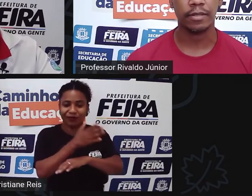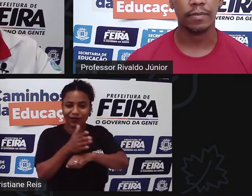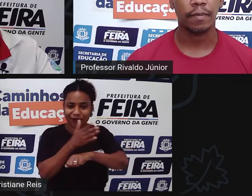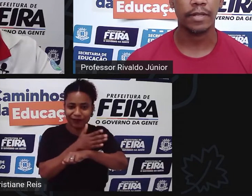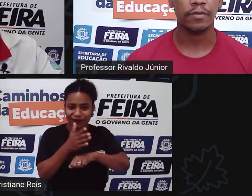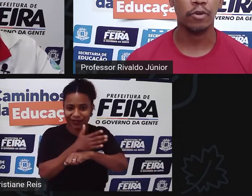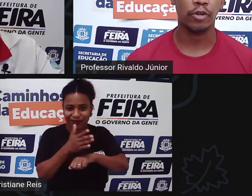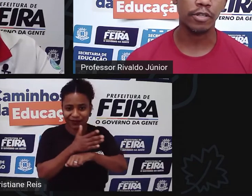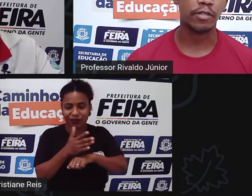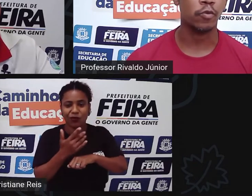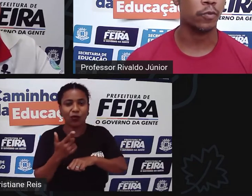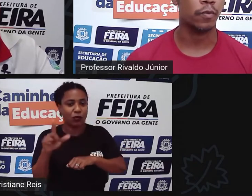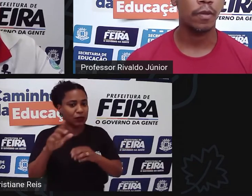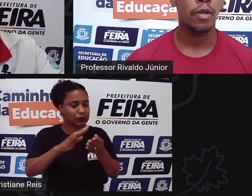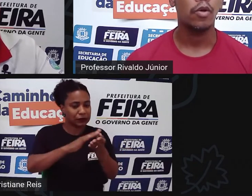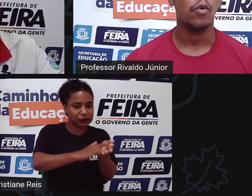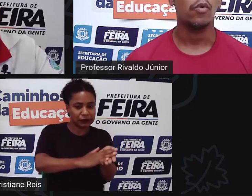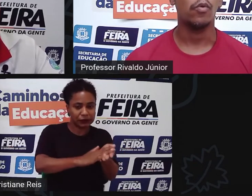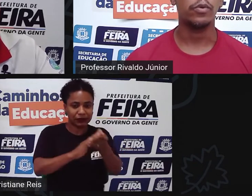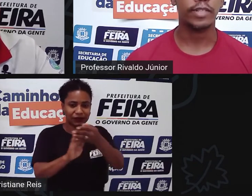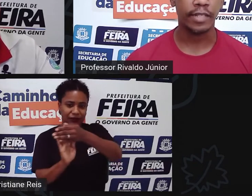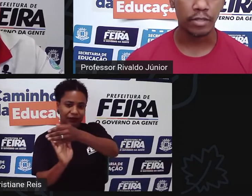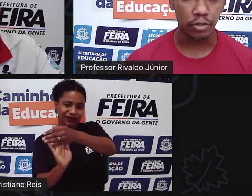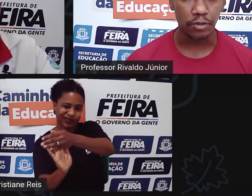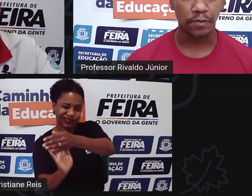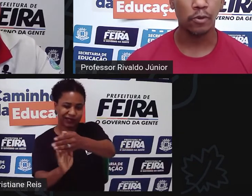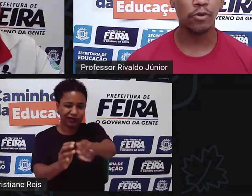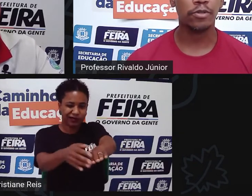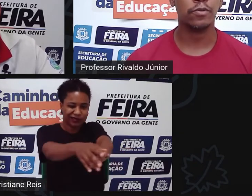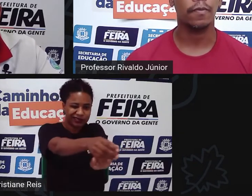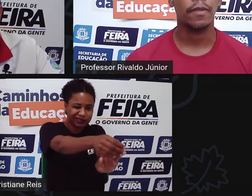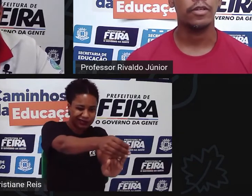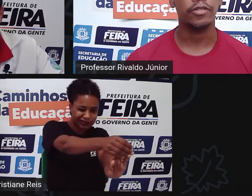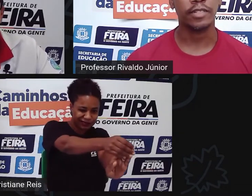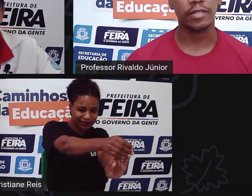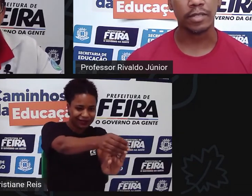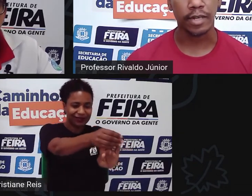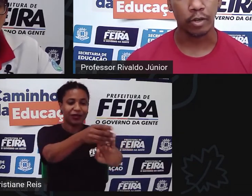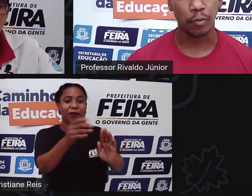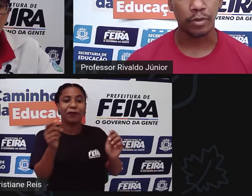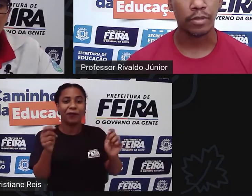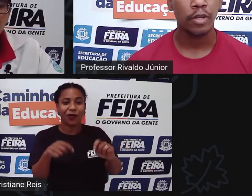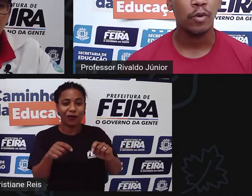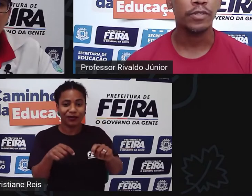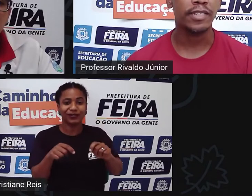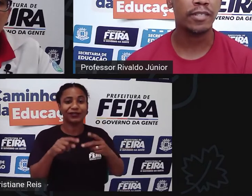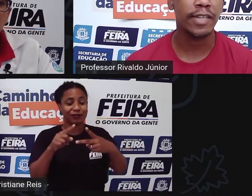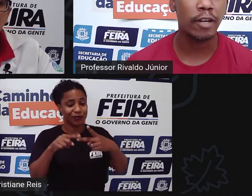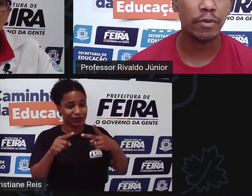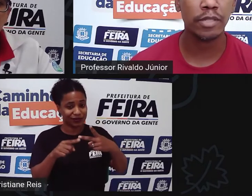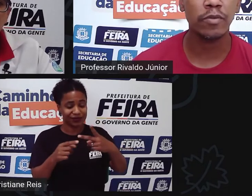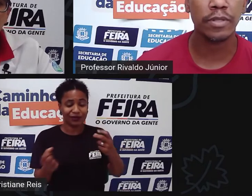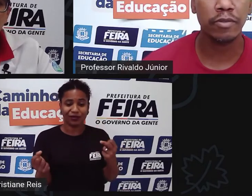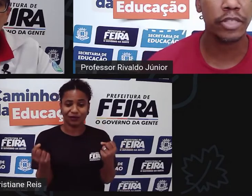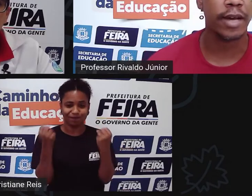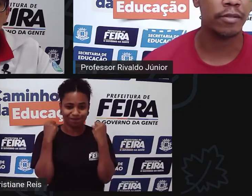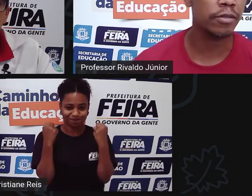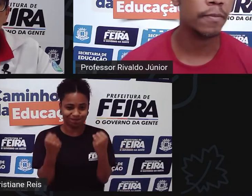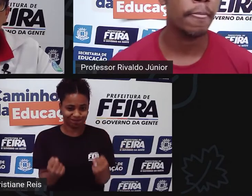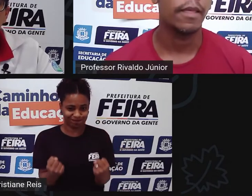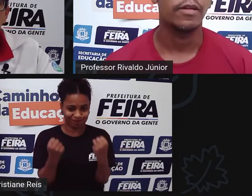mais vigorosas como os exercícios de esforço e os exercícios aeróbicos os exercícios aeróbicos são